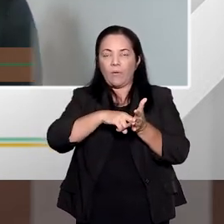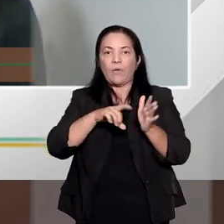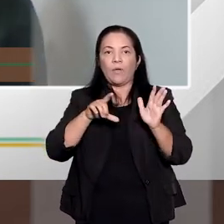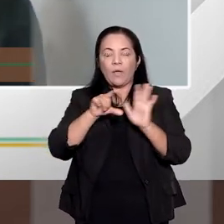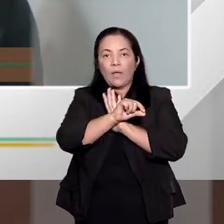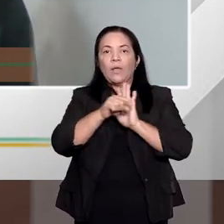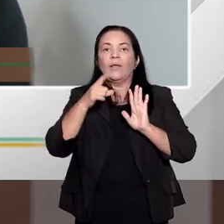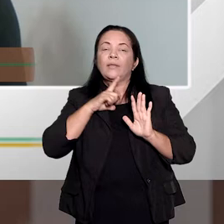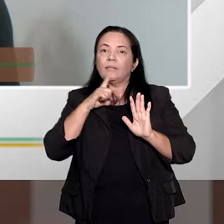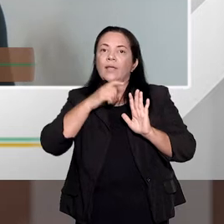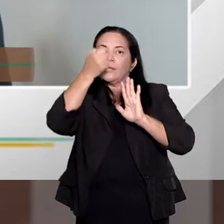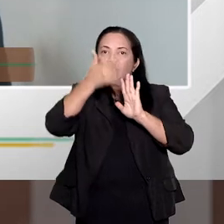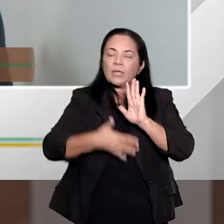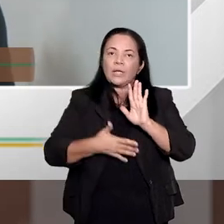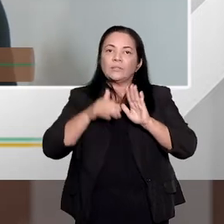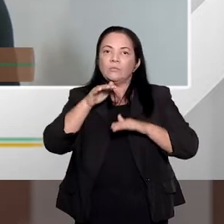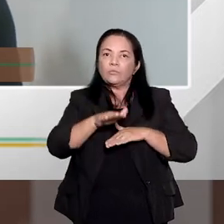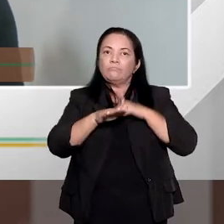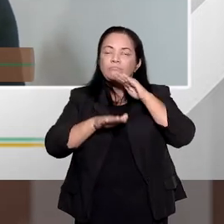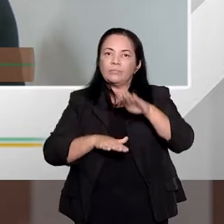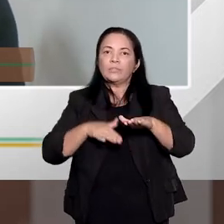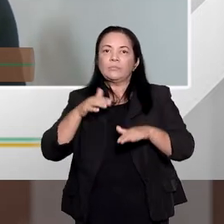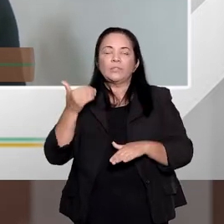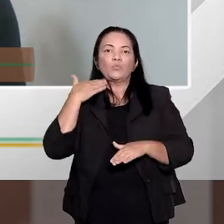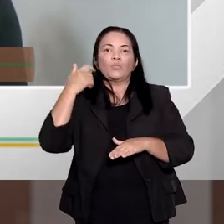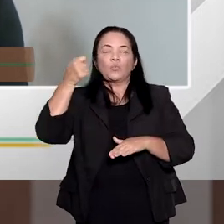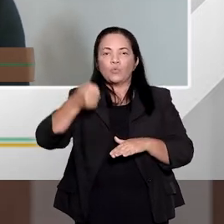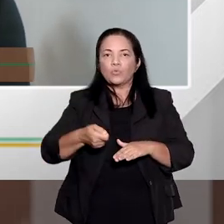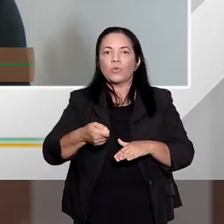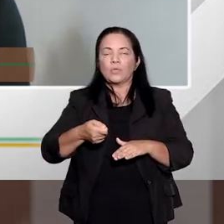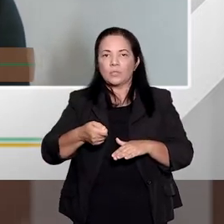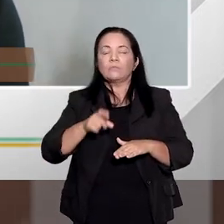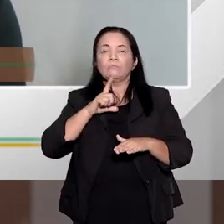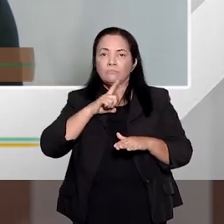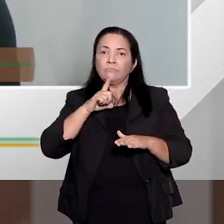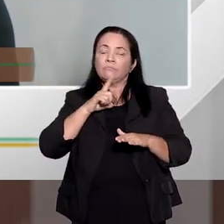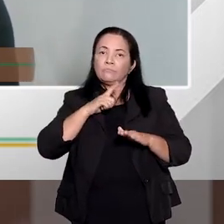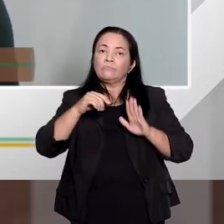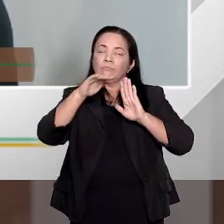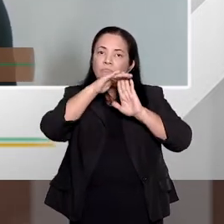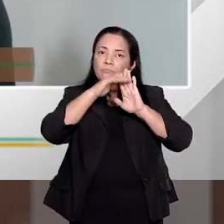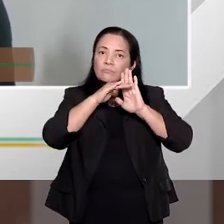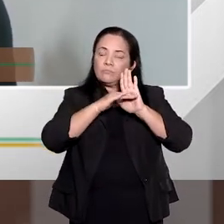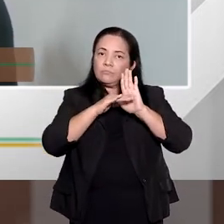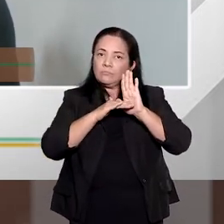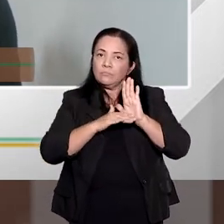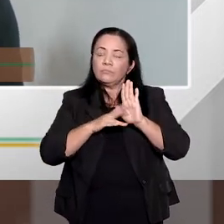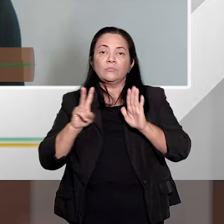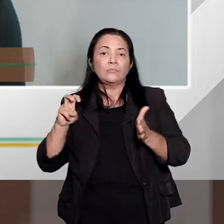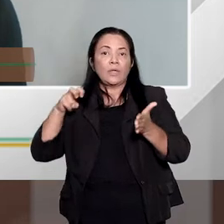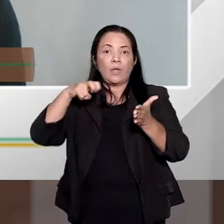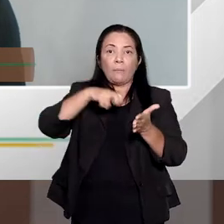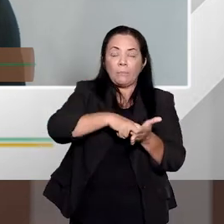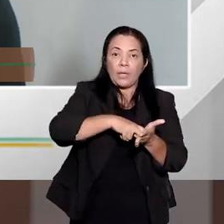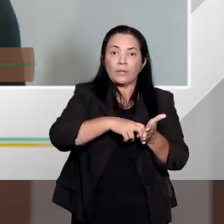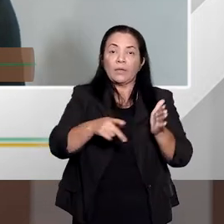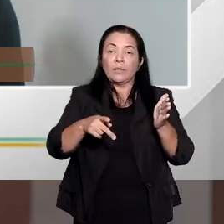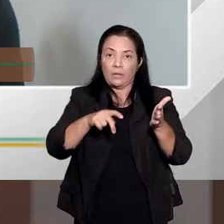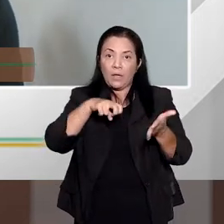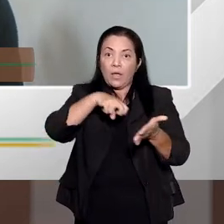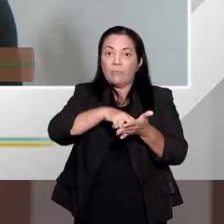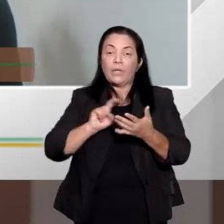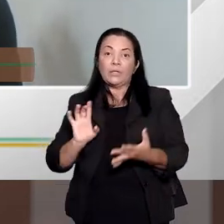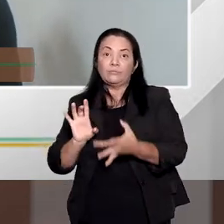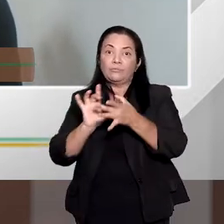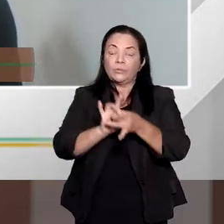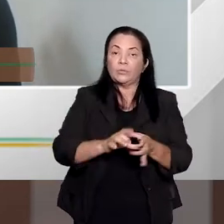o critério trifásico, estipula lá o próprio preceito secundário do, do, do, do, a pena do crime pelo